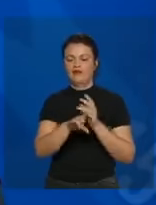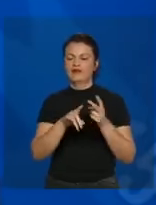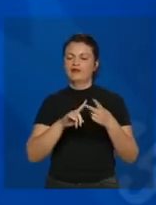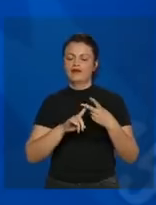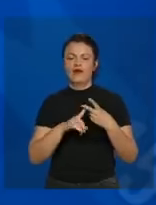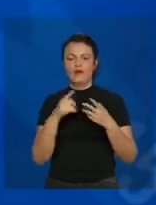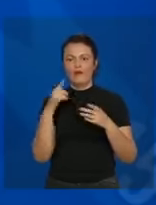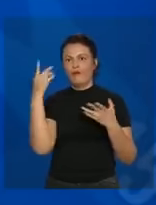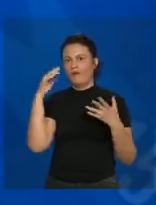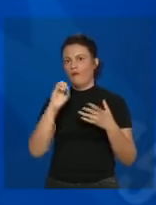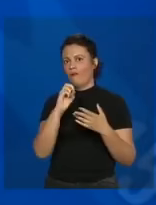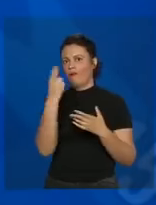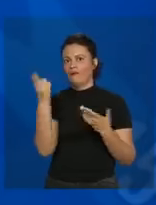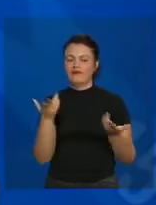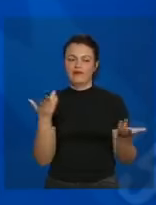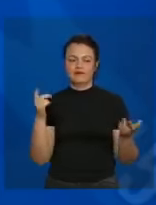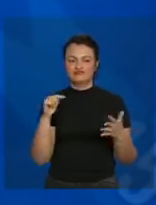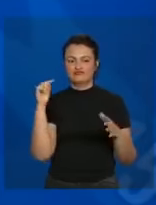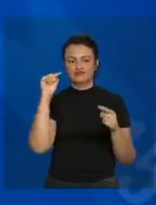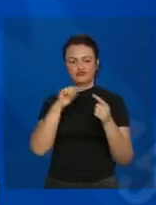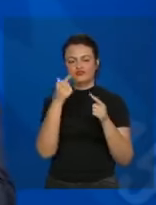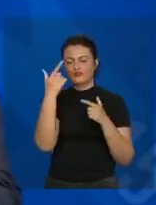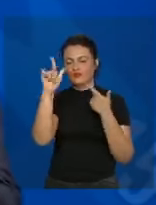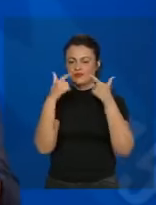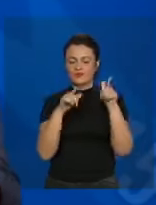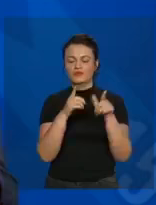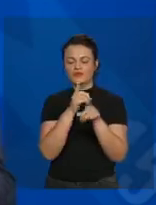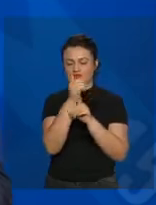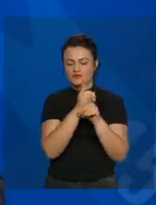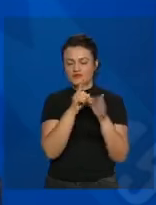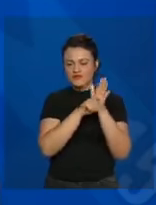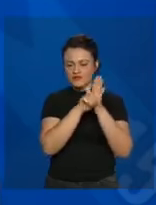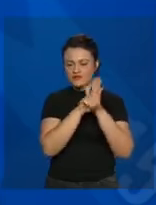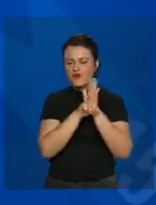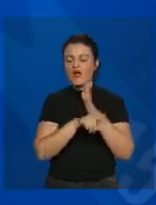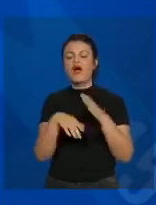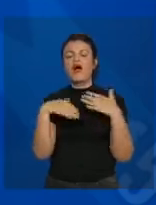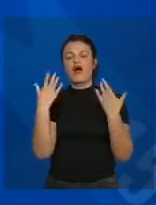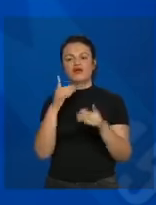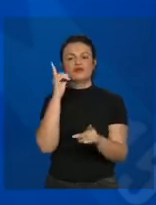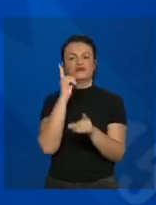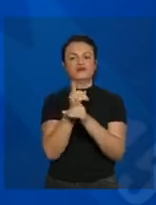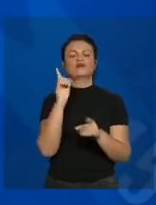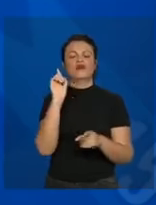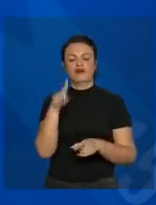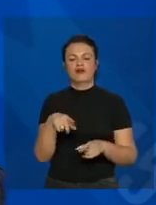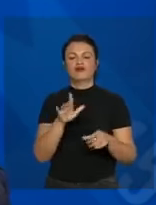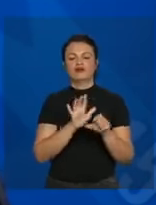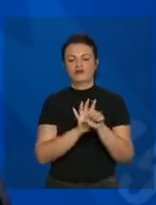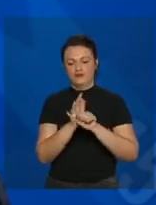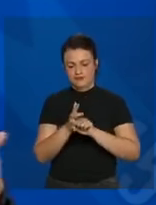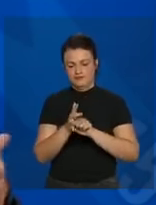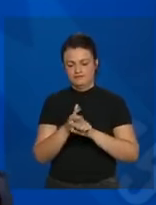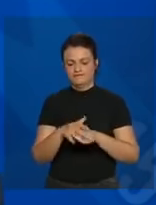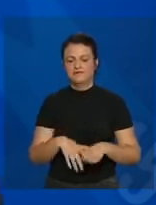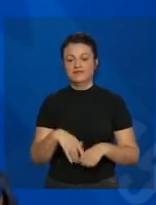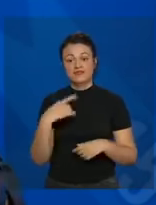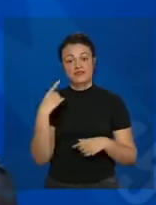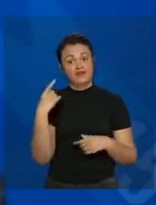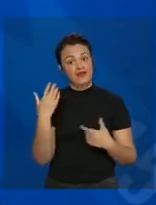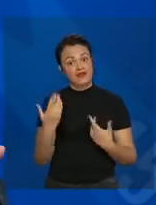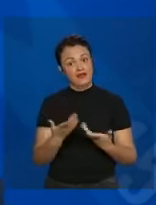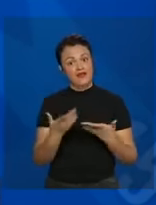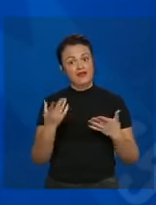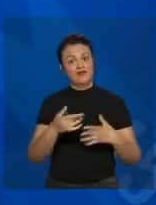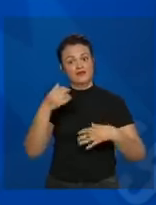outra causa e que foram investigados e depois se chegou à conclusão que eram casos de COVID. Essa é uma das